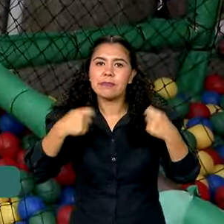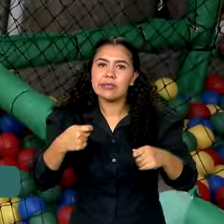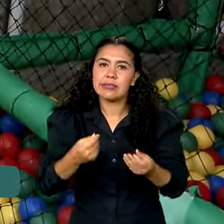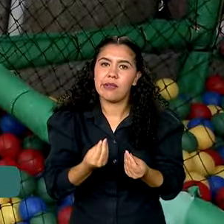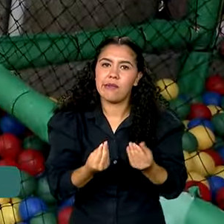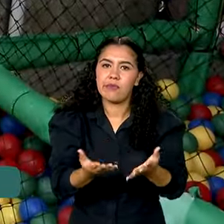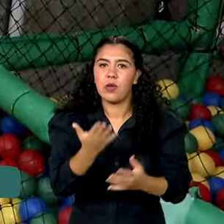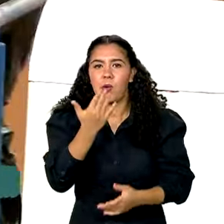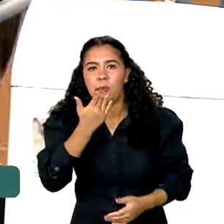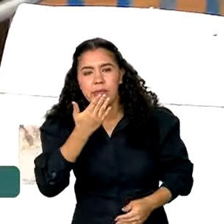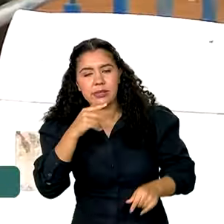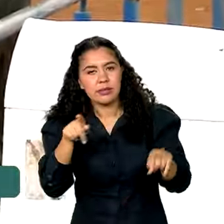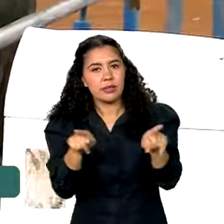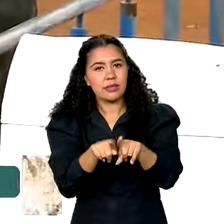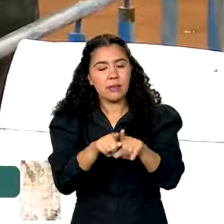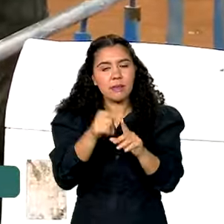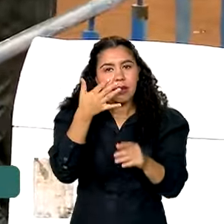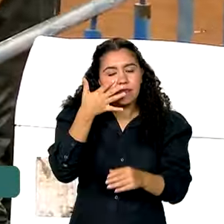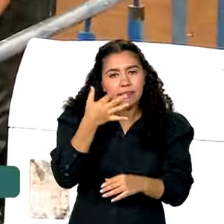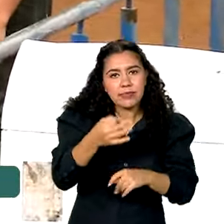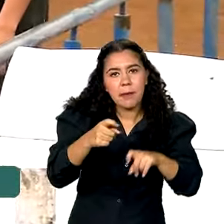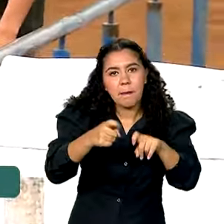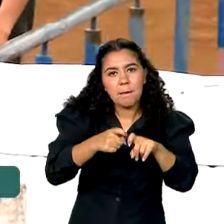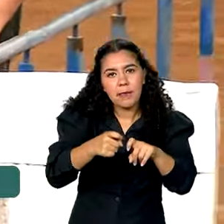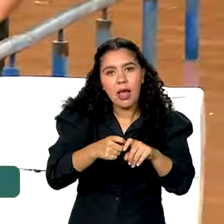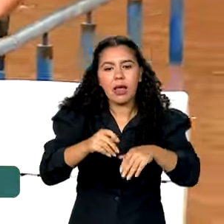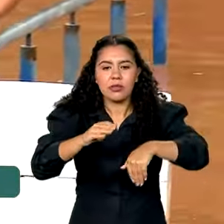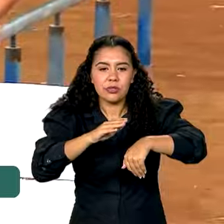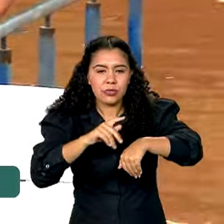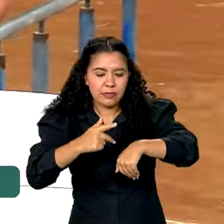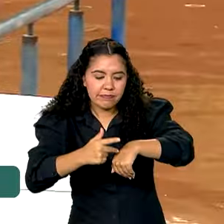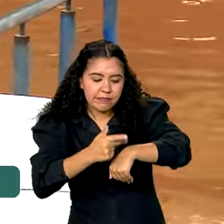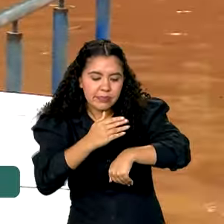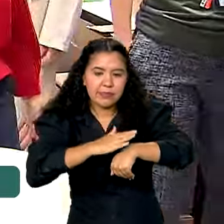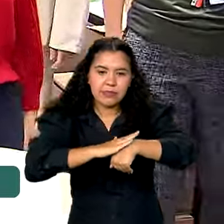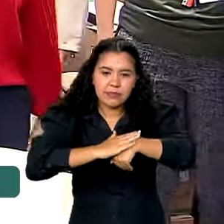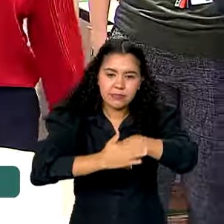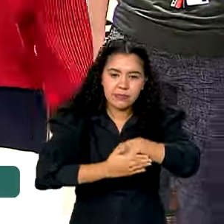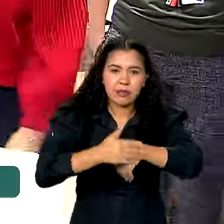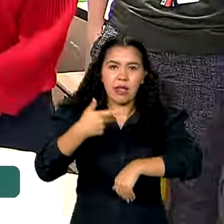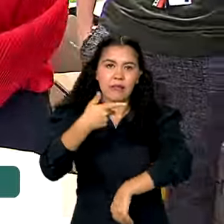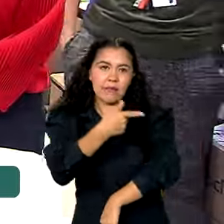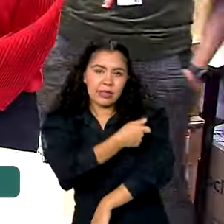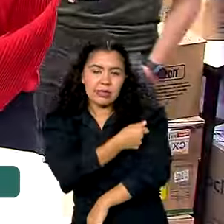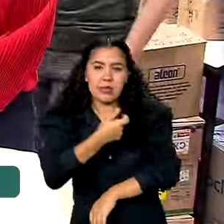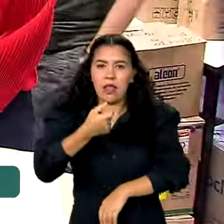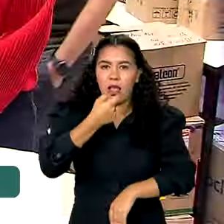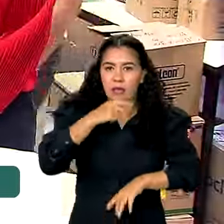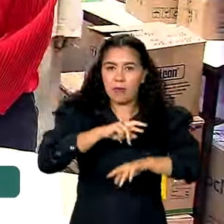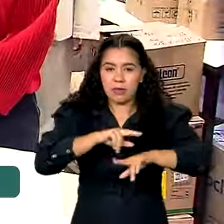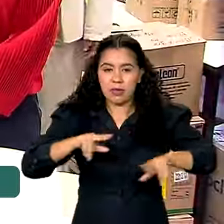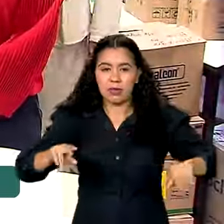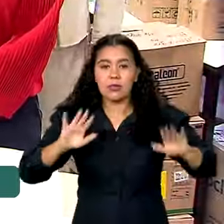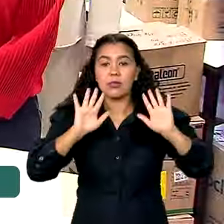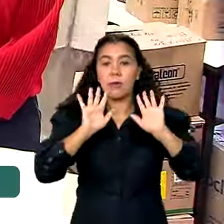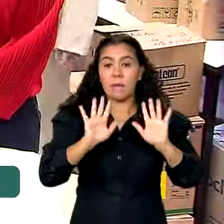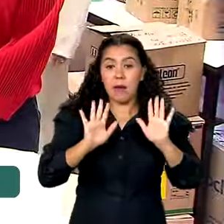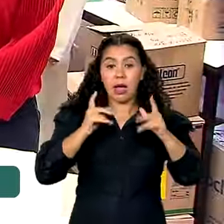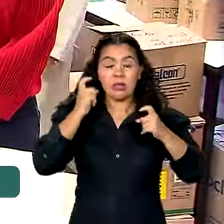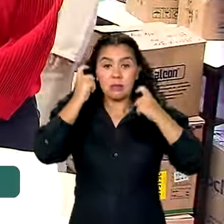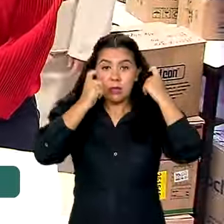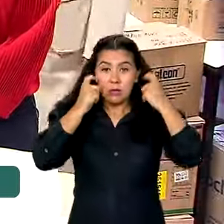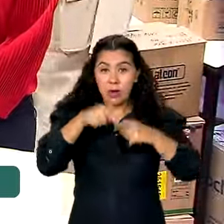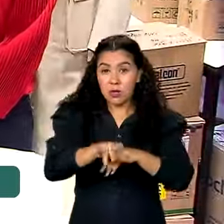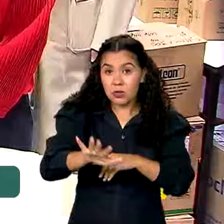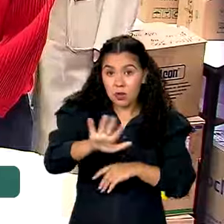cuidados médicos, como curativos, remédios e vacinas. Preocupados com a situação, o Ministério do